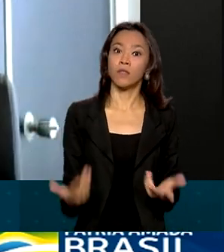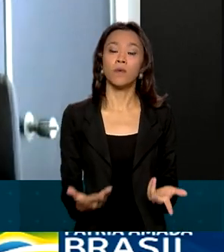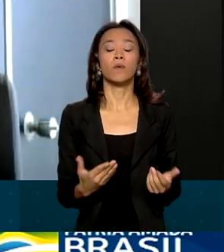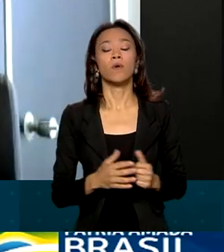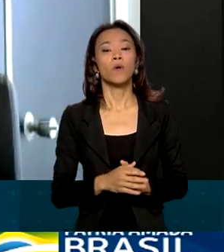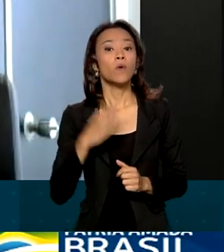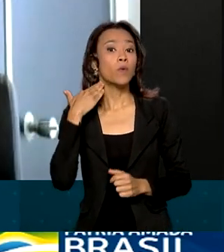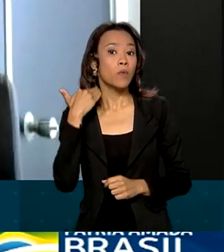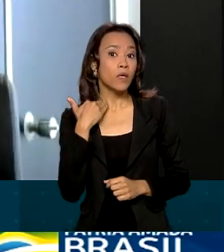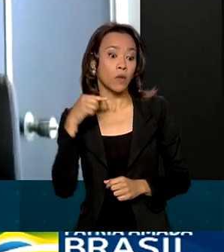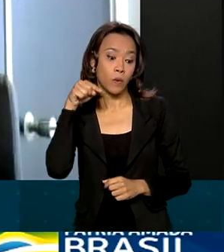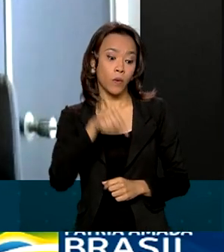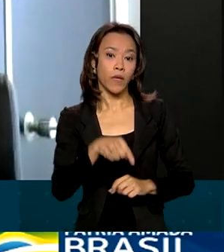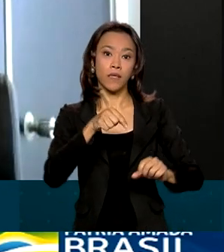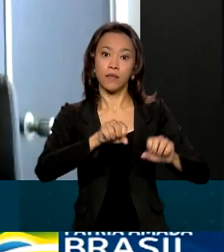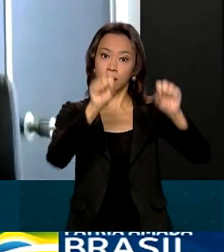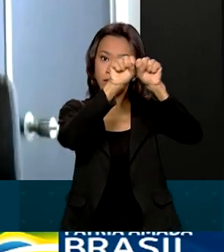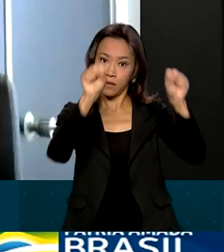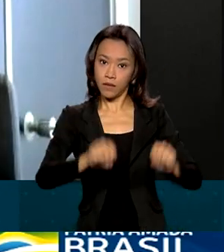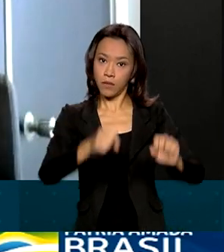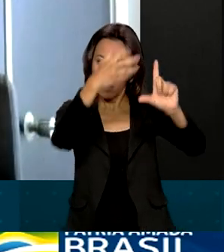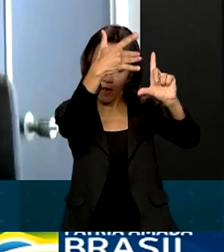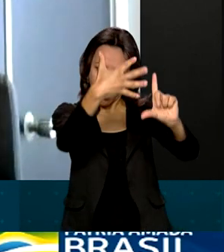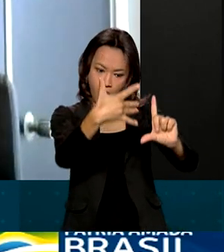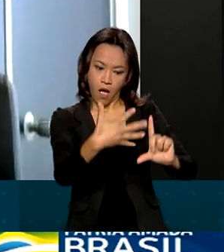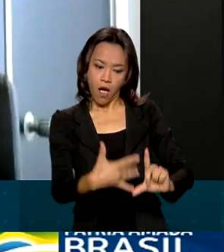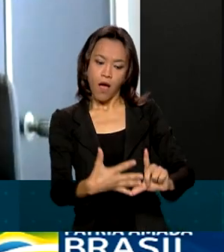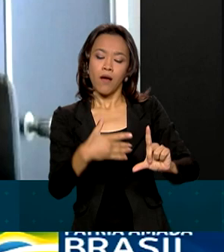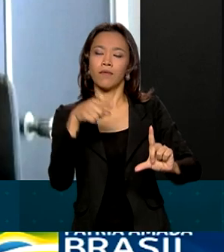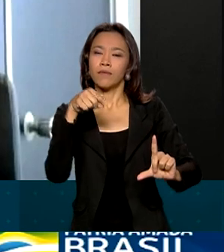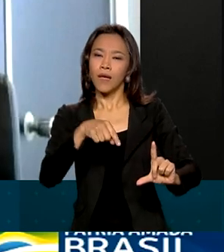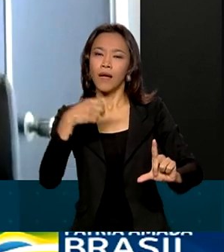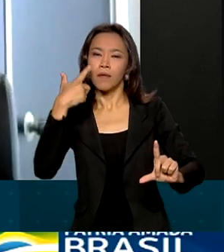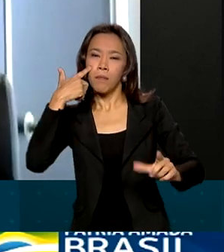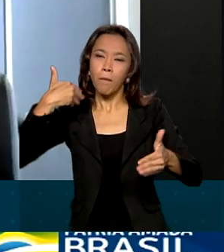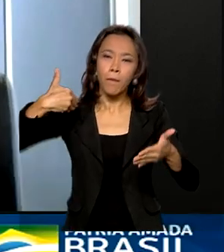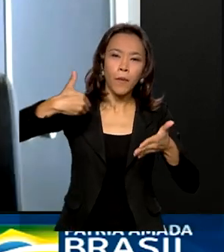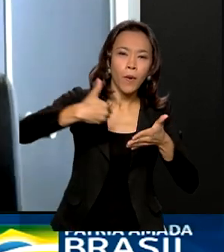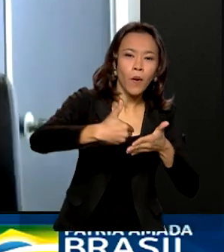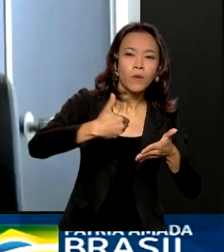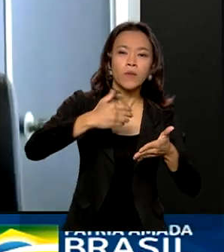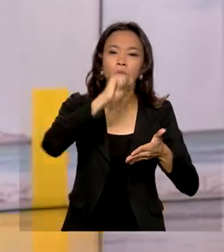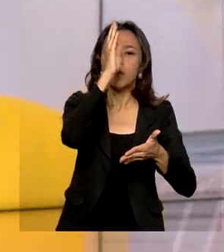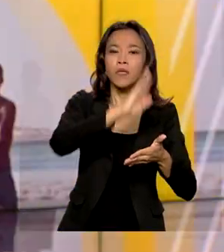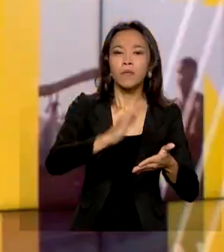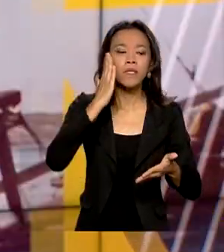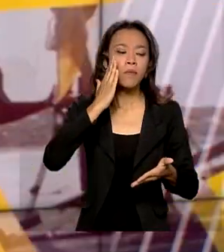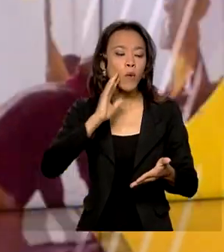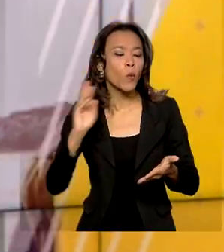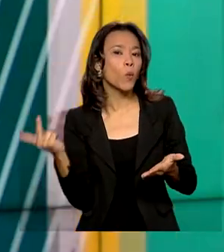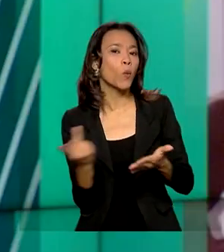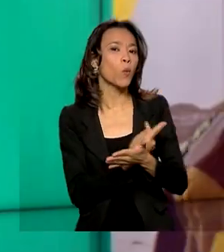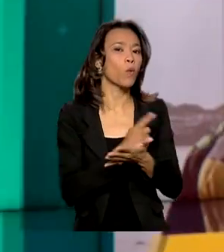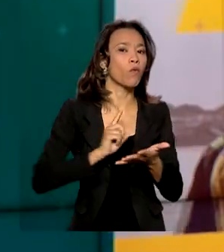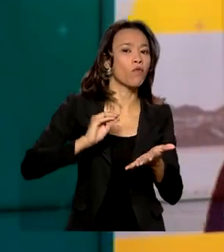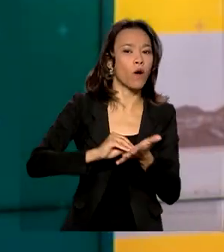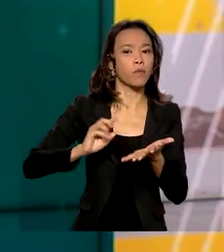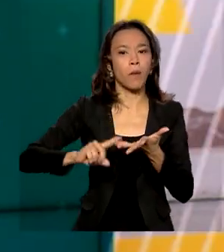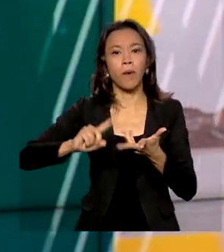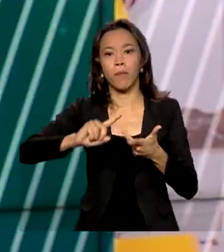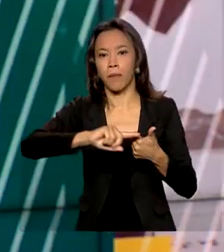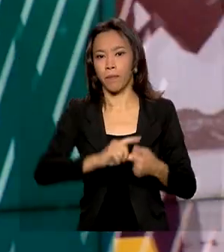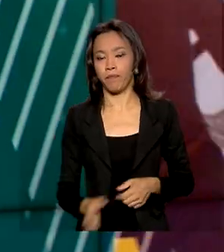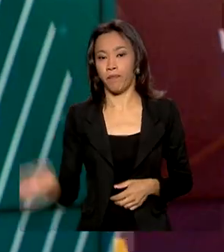com essa plataforma, se torna mais próximo do Brasil em suas necessidades. O ministro da